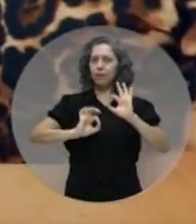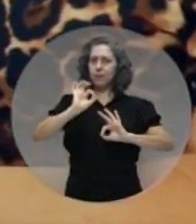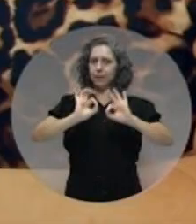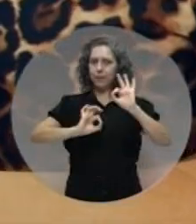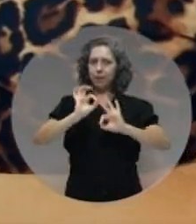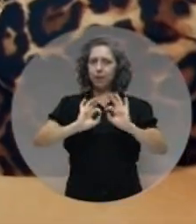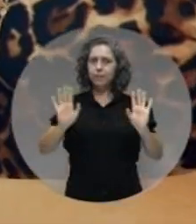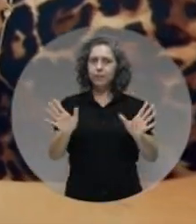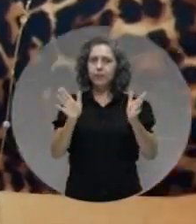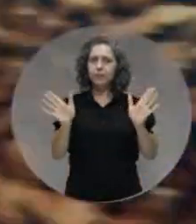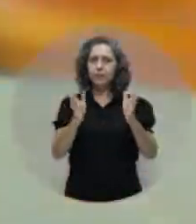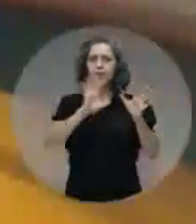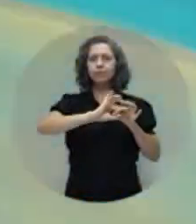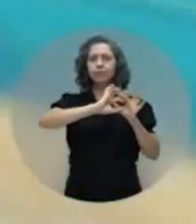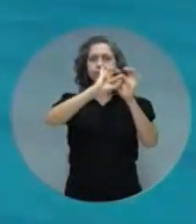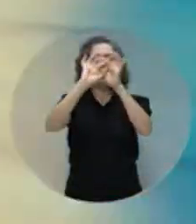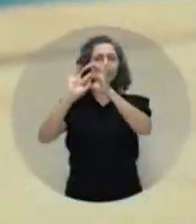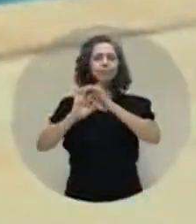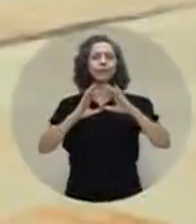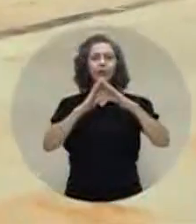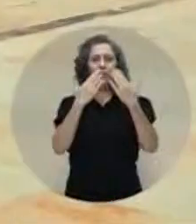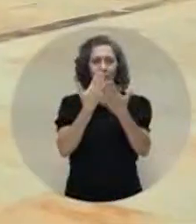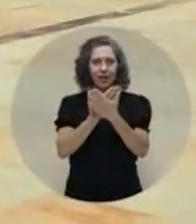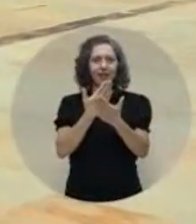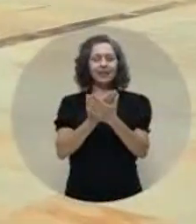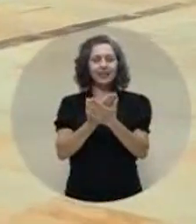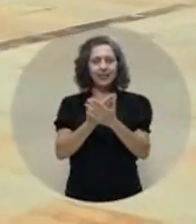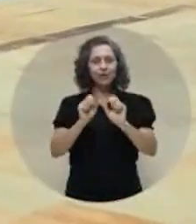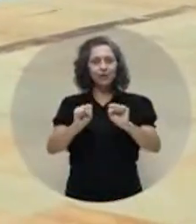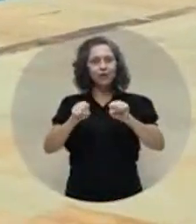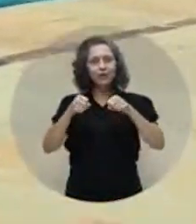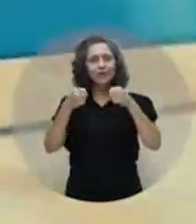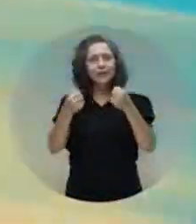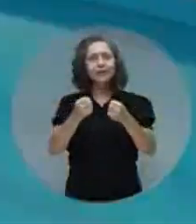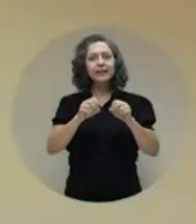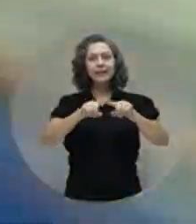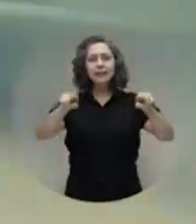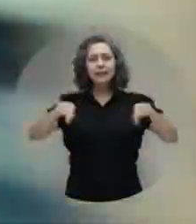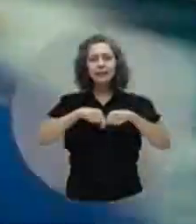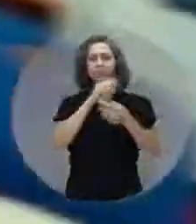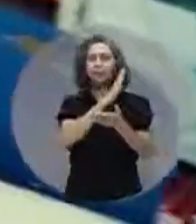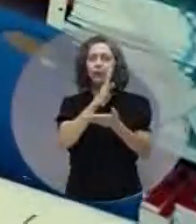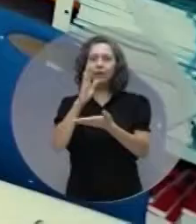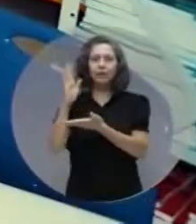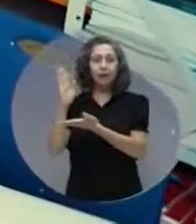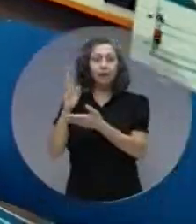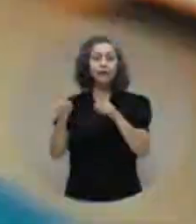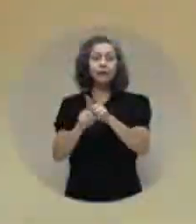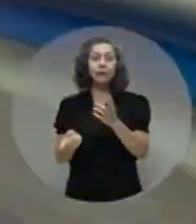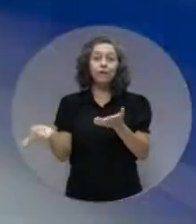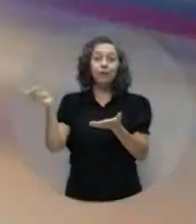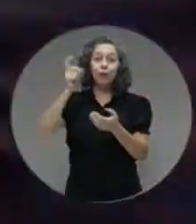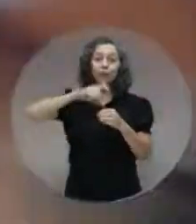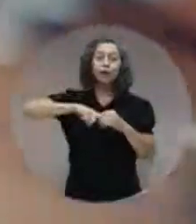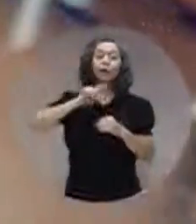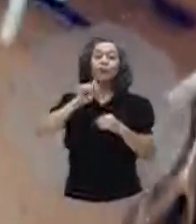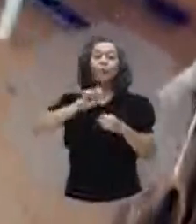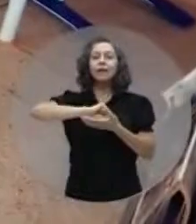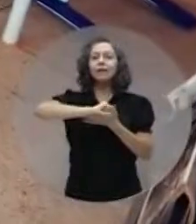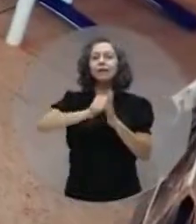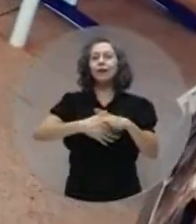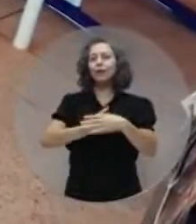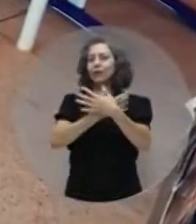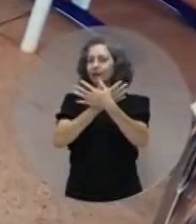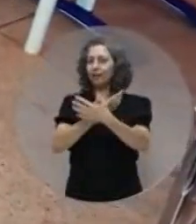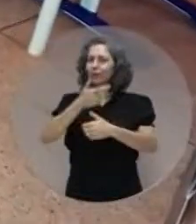estadual da educação. Promover os jogos das Olimpíadas escolares. Fortalecer as bibliotecas. Retornar ao salão do